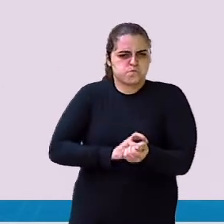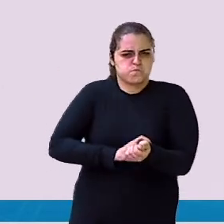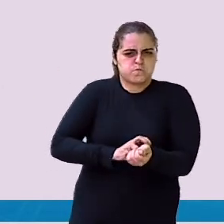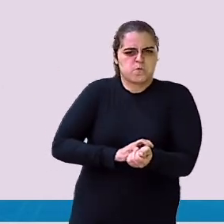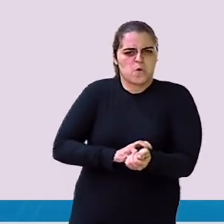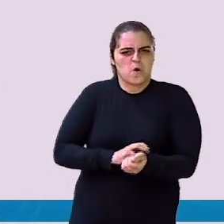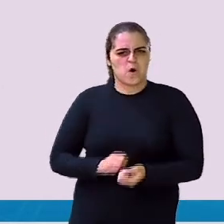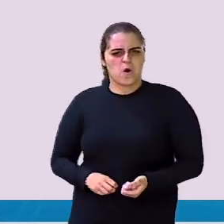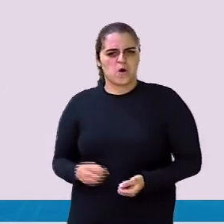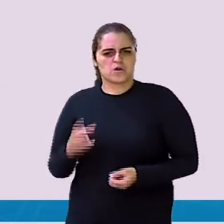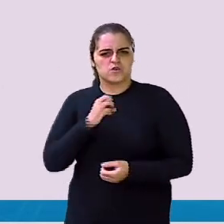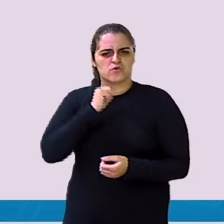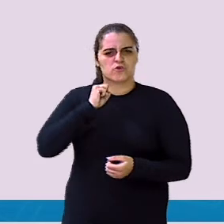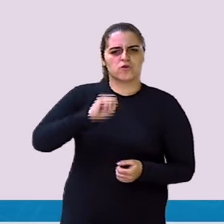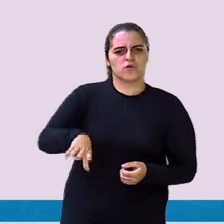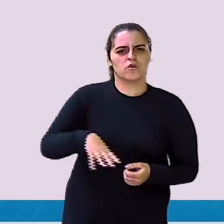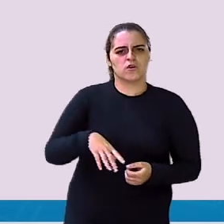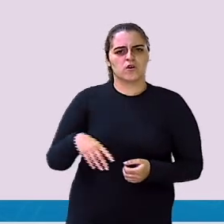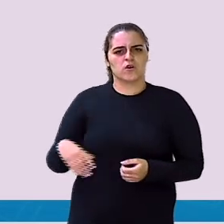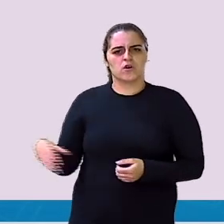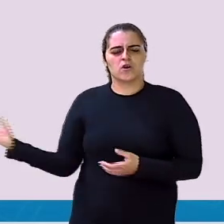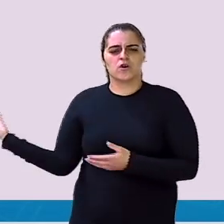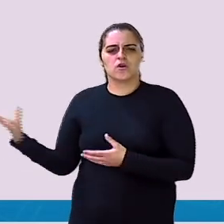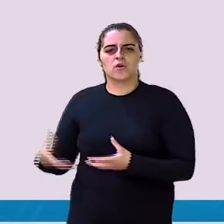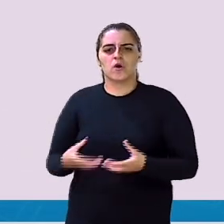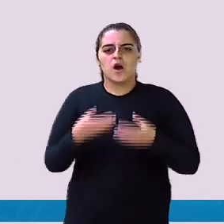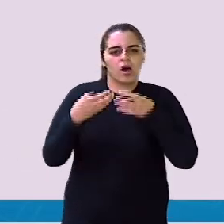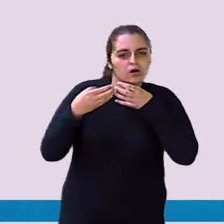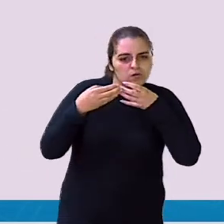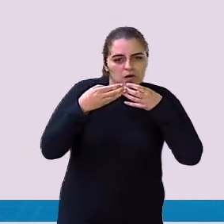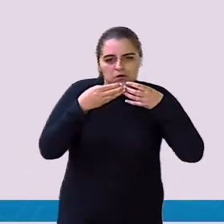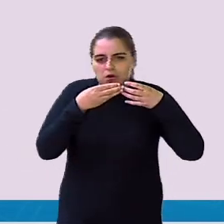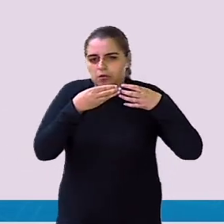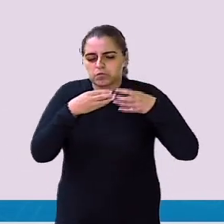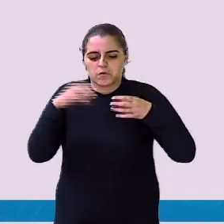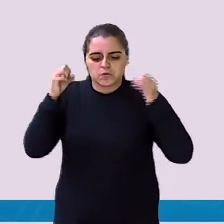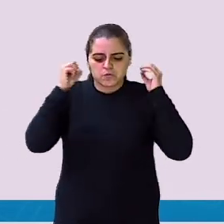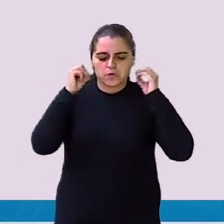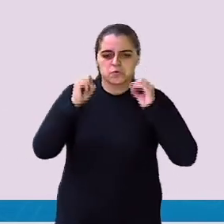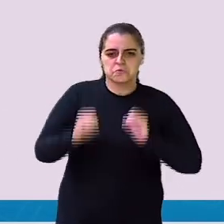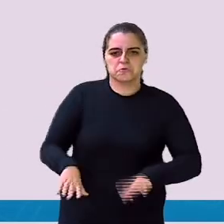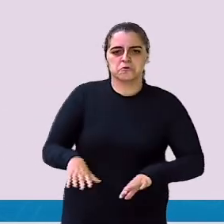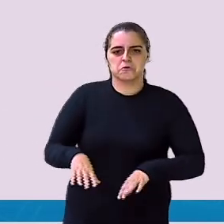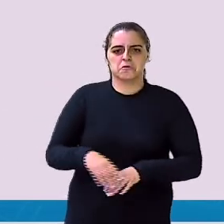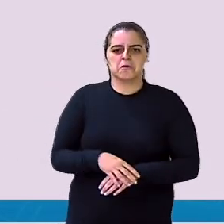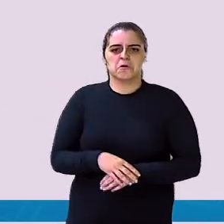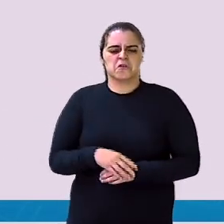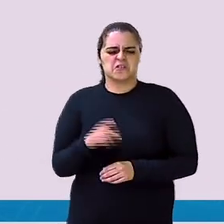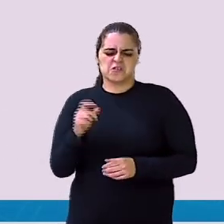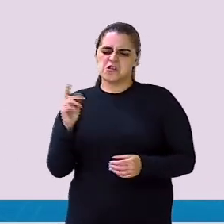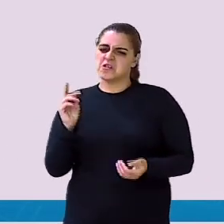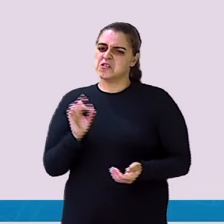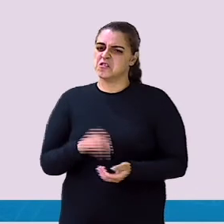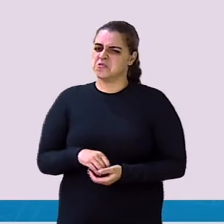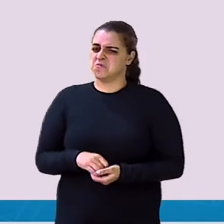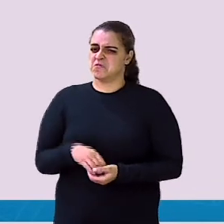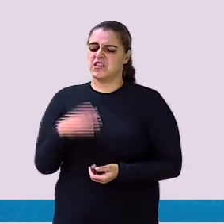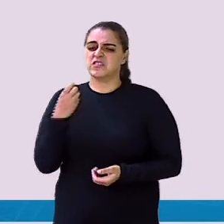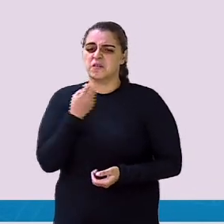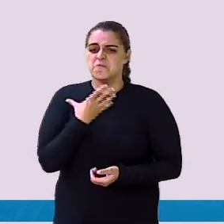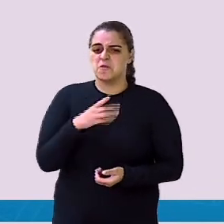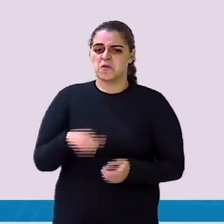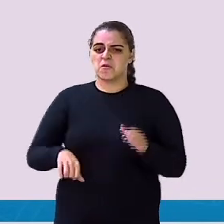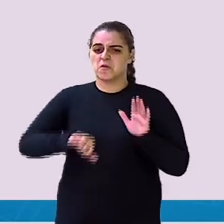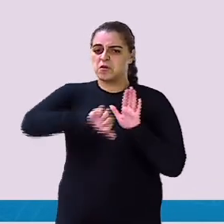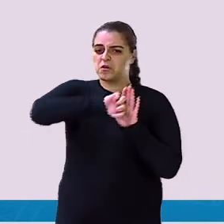Ela jogou A pedaço da melancia Que ela acabou De comer No chão Isso tá certo Isso é um impacto